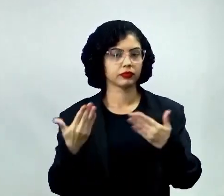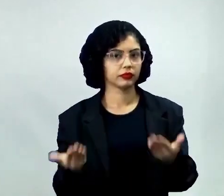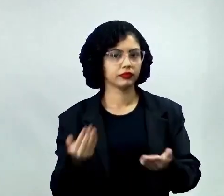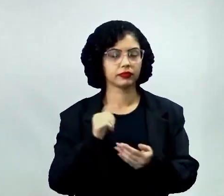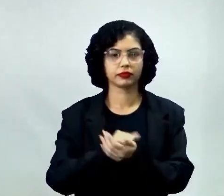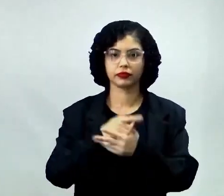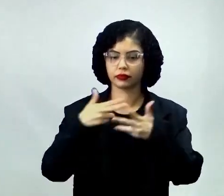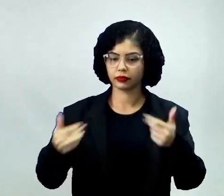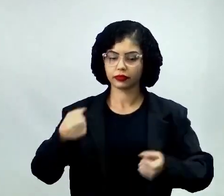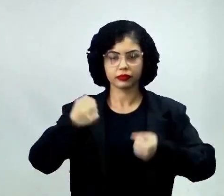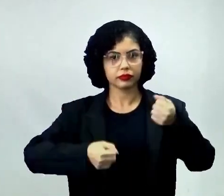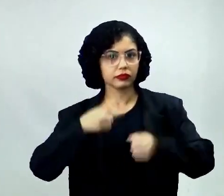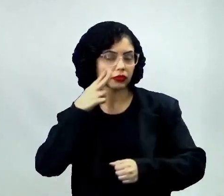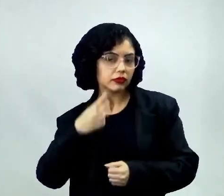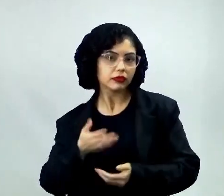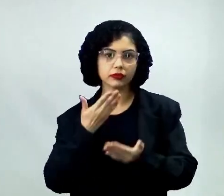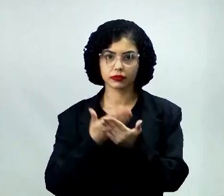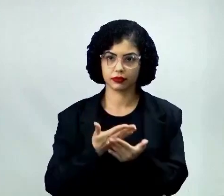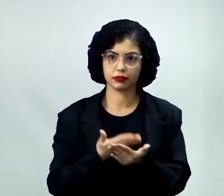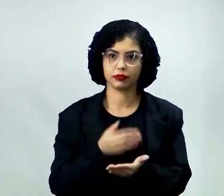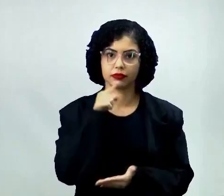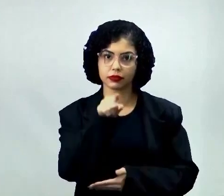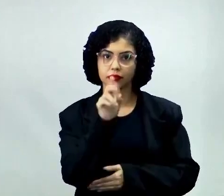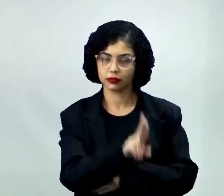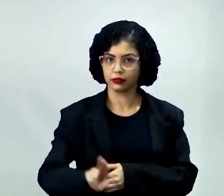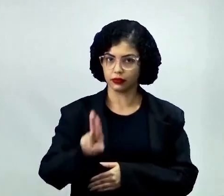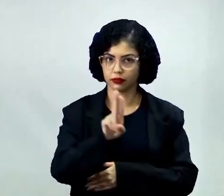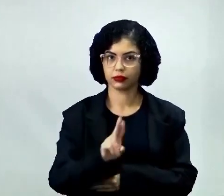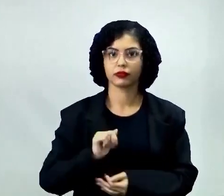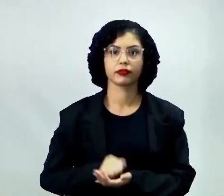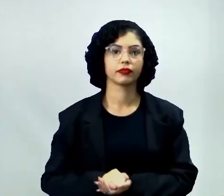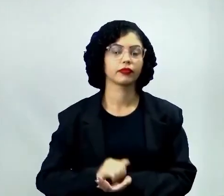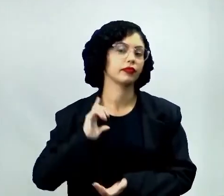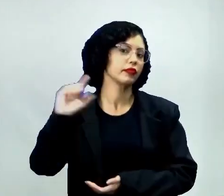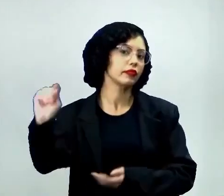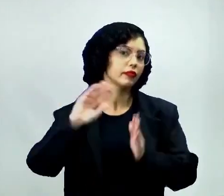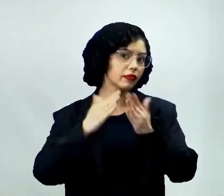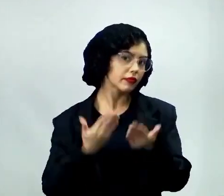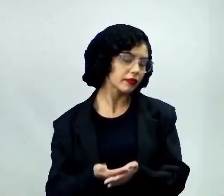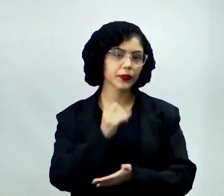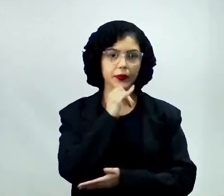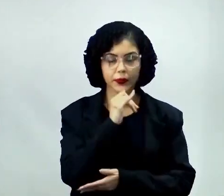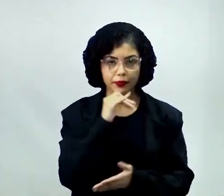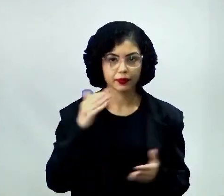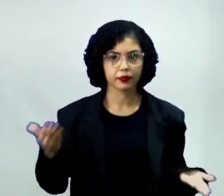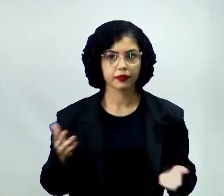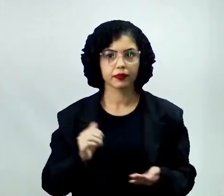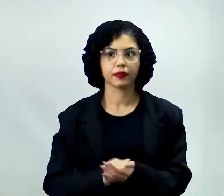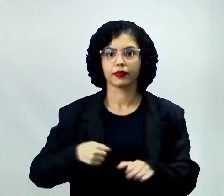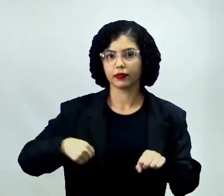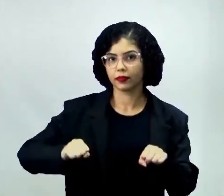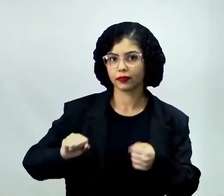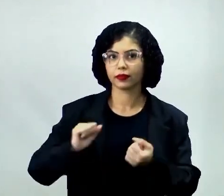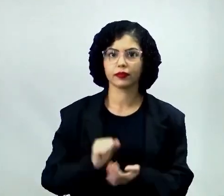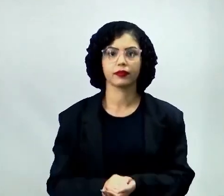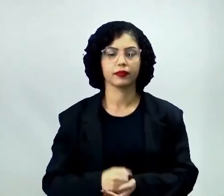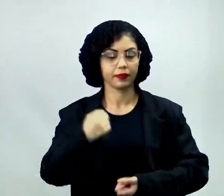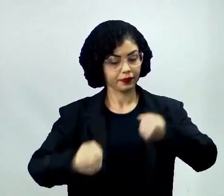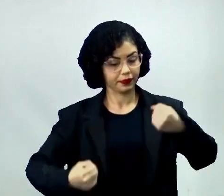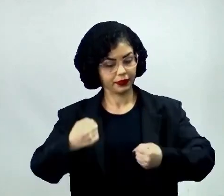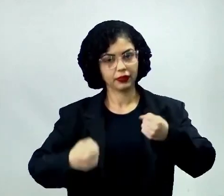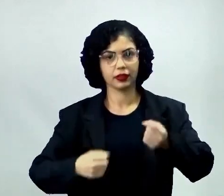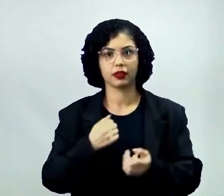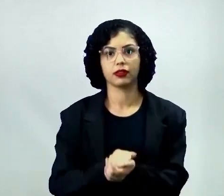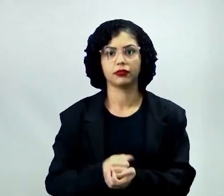dos meios de transporte que nós vimos na nossa aula, você utiliza para ir para a escola, por exemplo? A moto, o